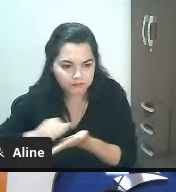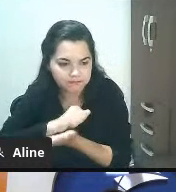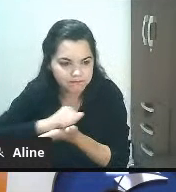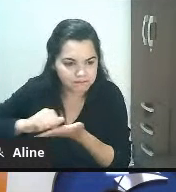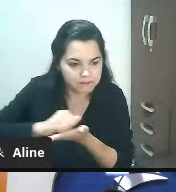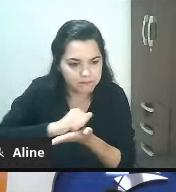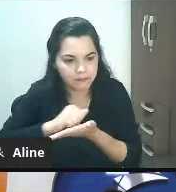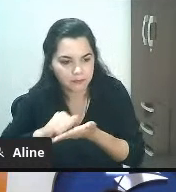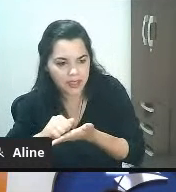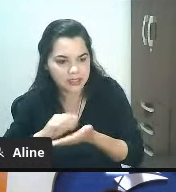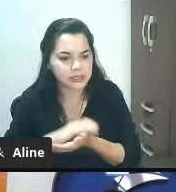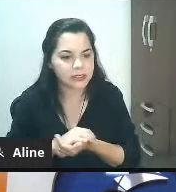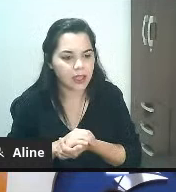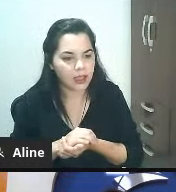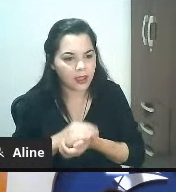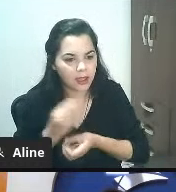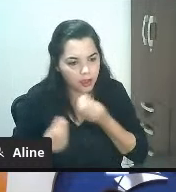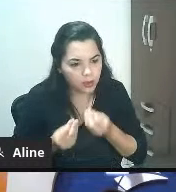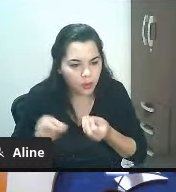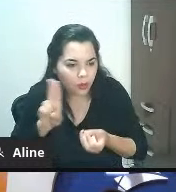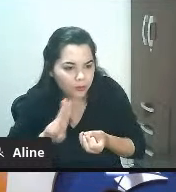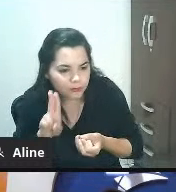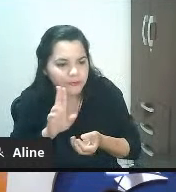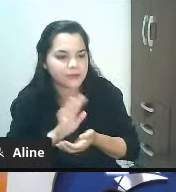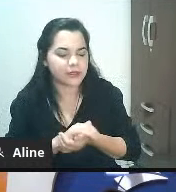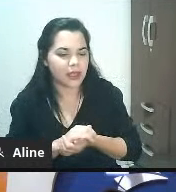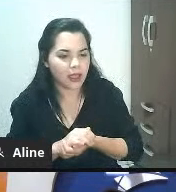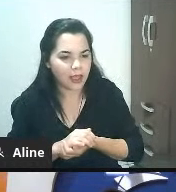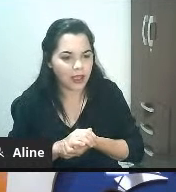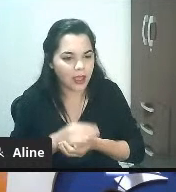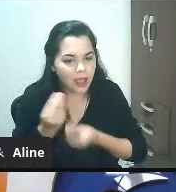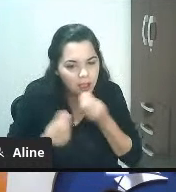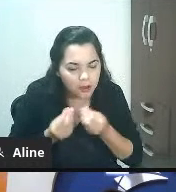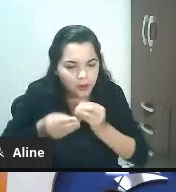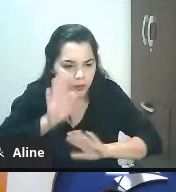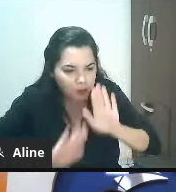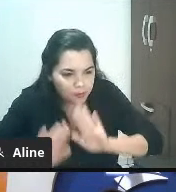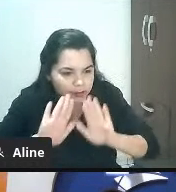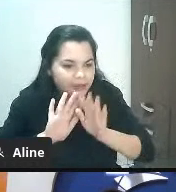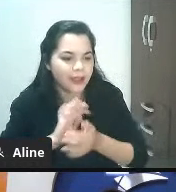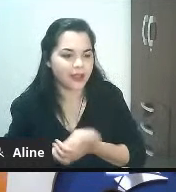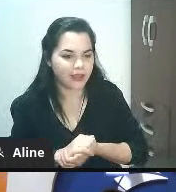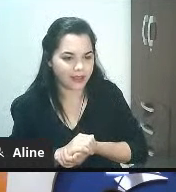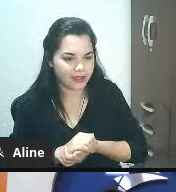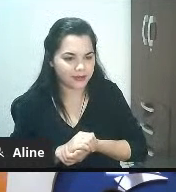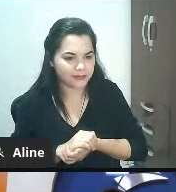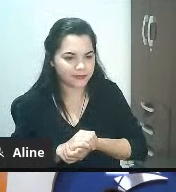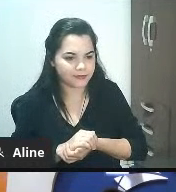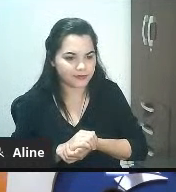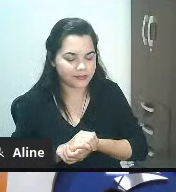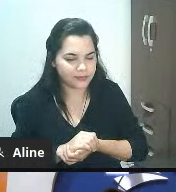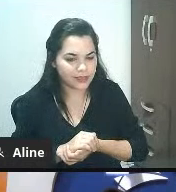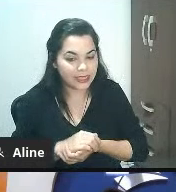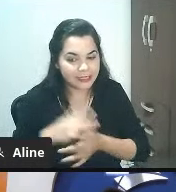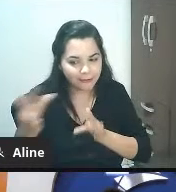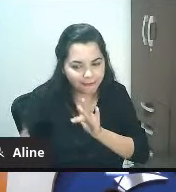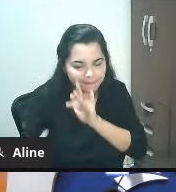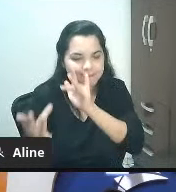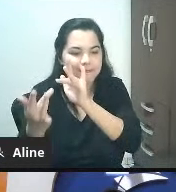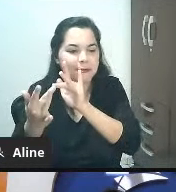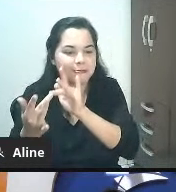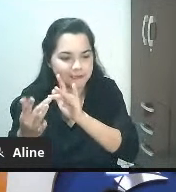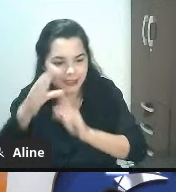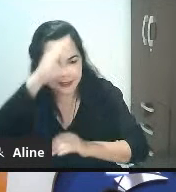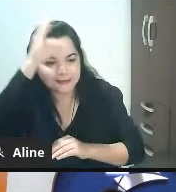evitar aquilo nesse terninho você quer receber isso claro que eu quero tem custo não tem não pronto criei uma conexão com a Xara